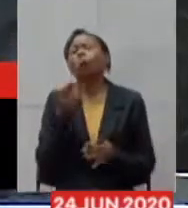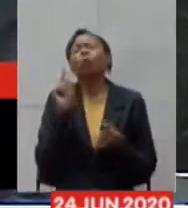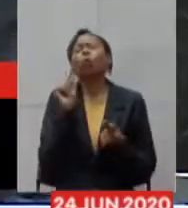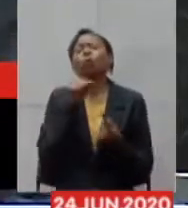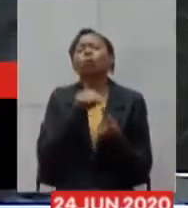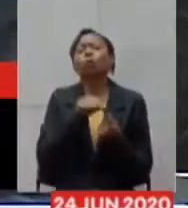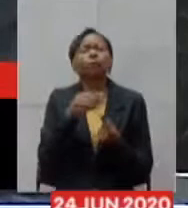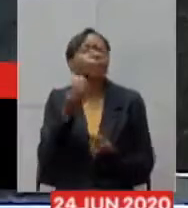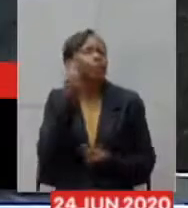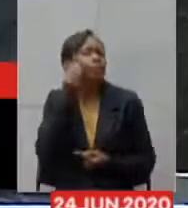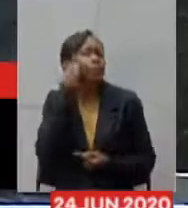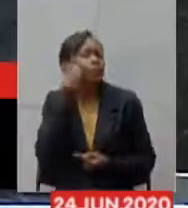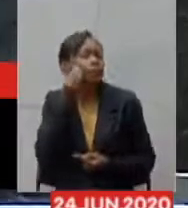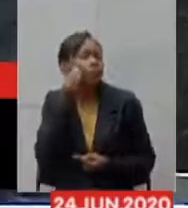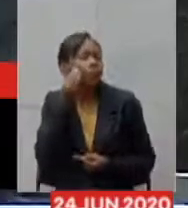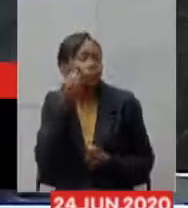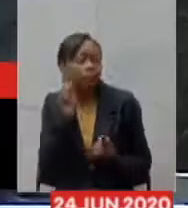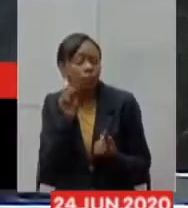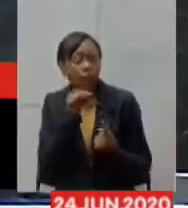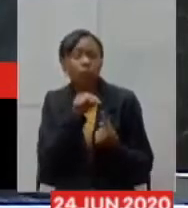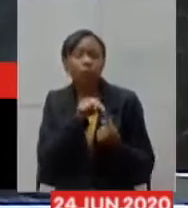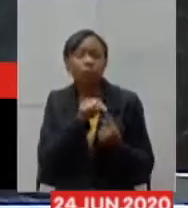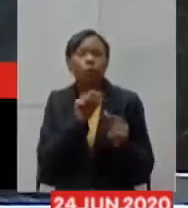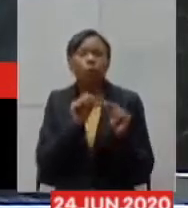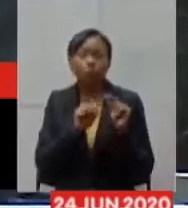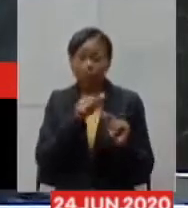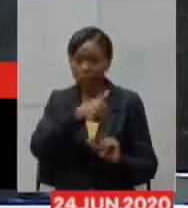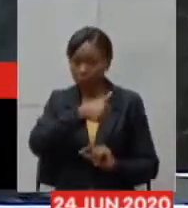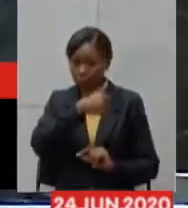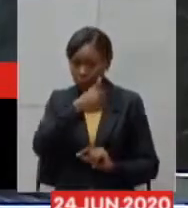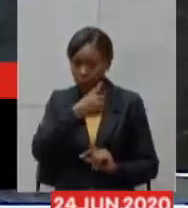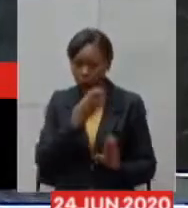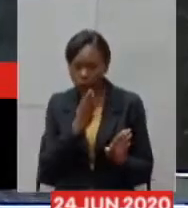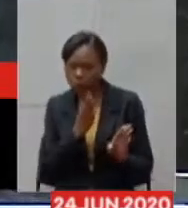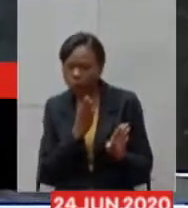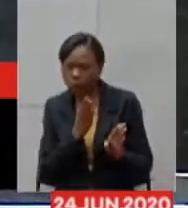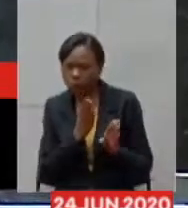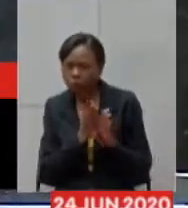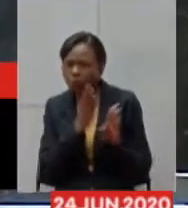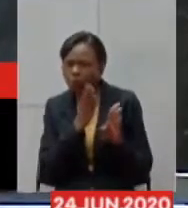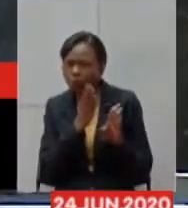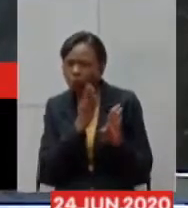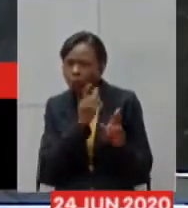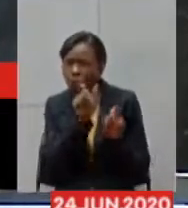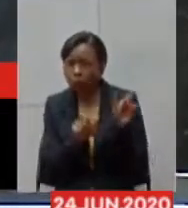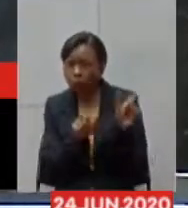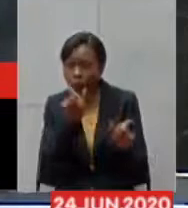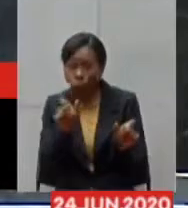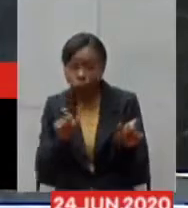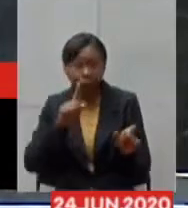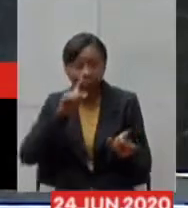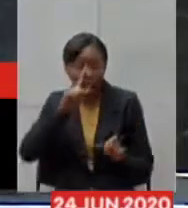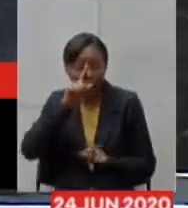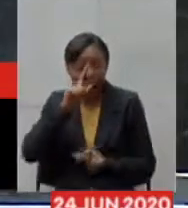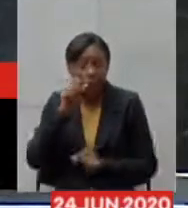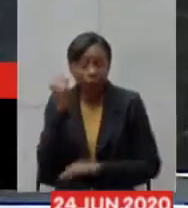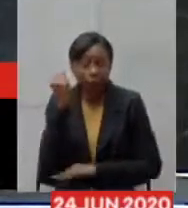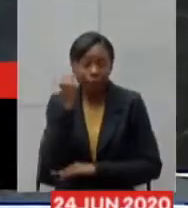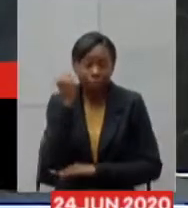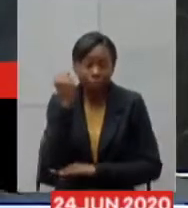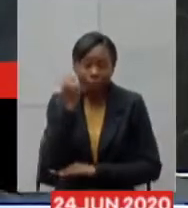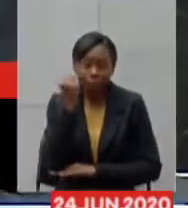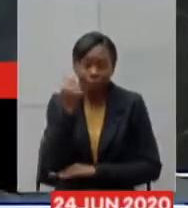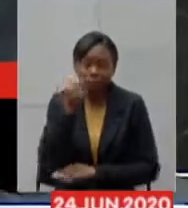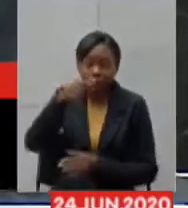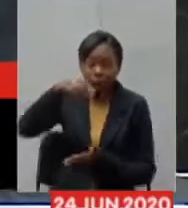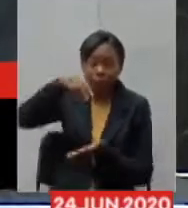testagem o primeiro objetivo da testagem é nós identificarmos aqueles casos graves que estão internados para